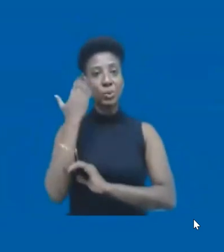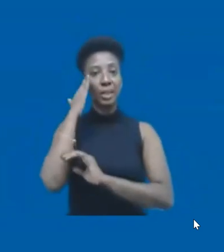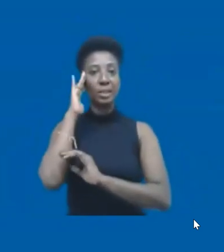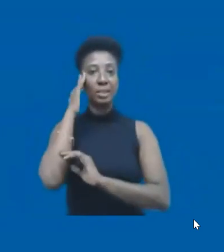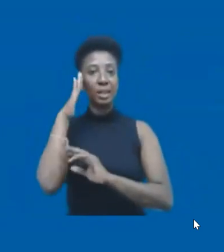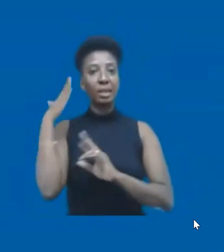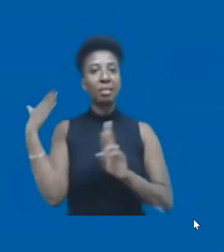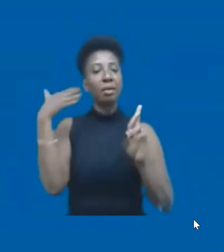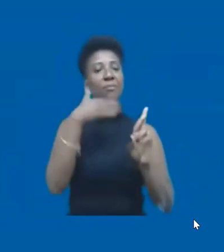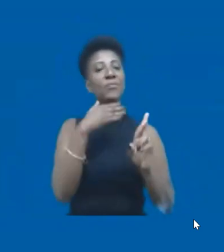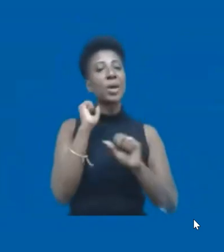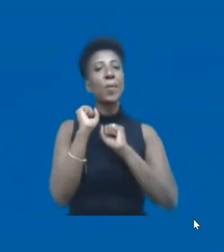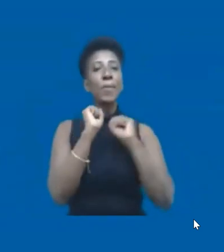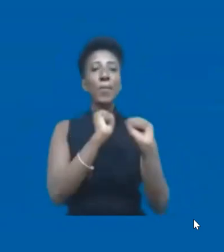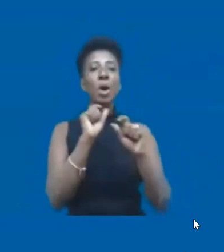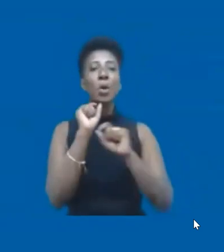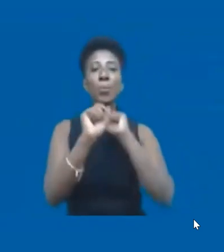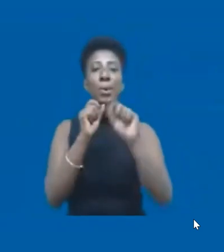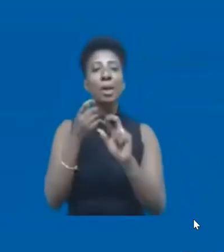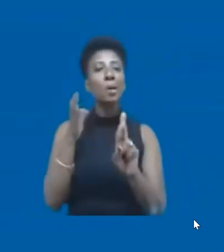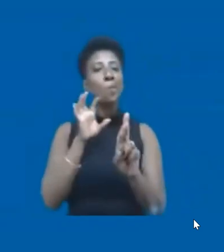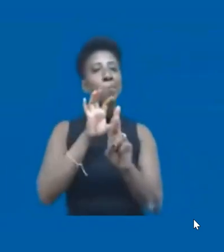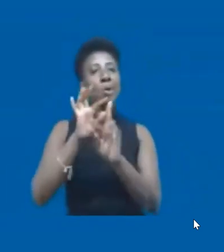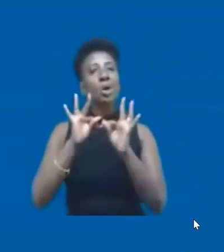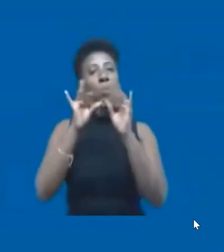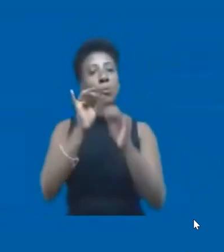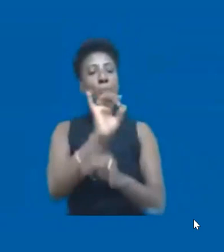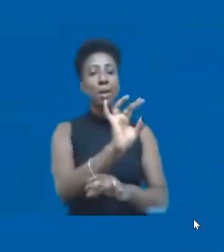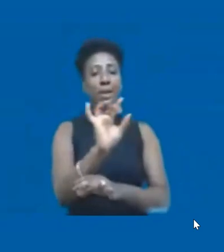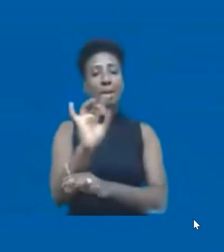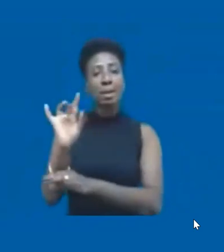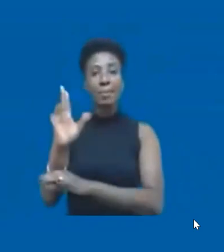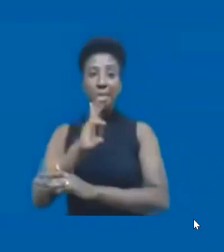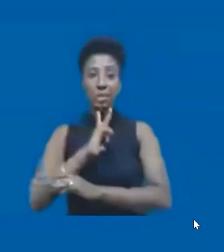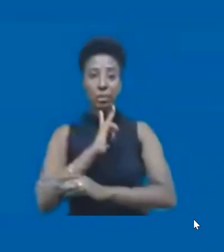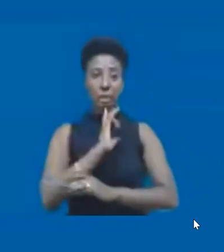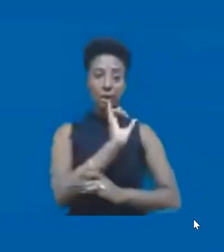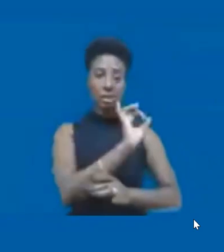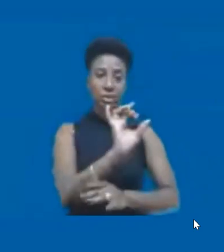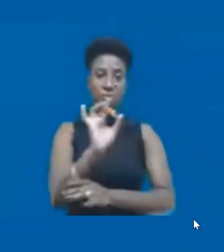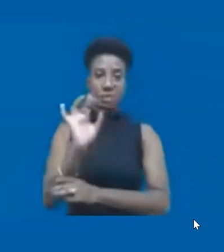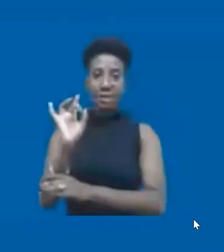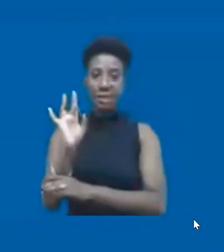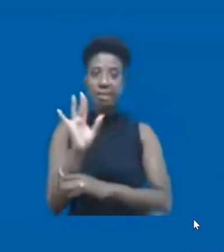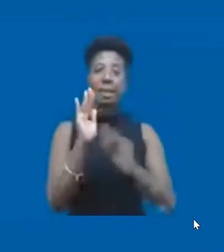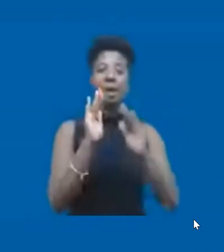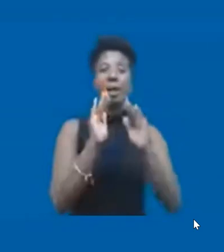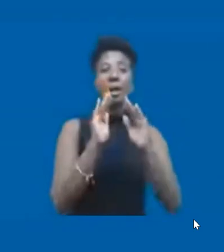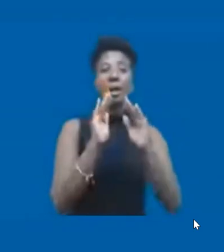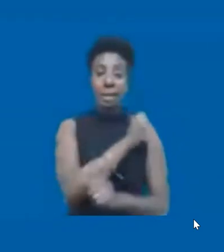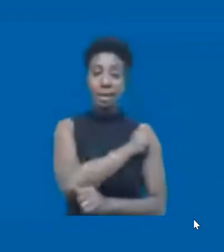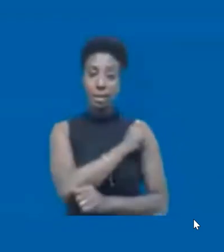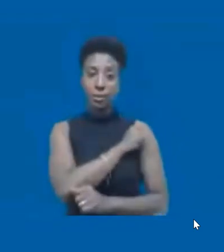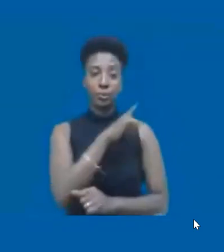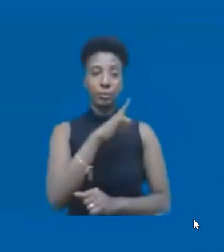de aula, e possa atacar essas peculiaridades de cada aluno, tendo, obviamente, muita compreensão, muita atenção para